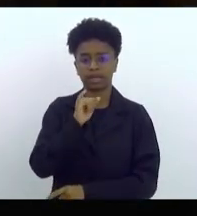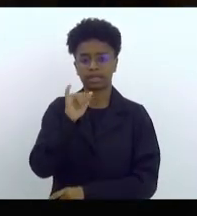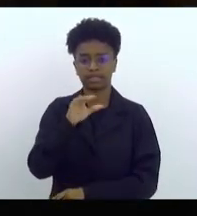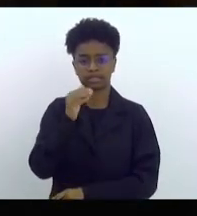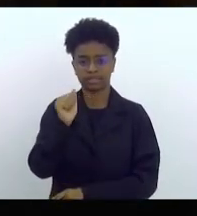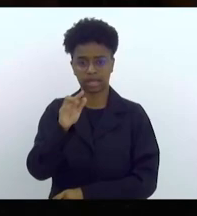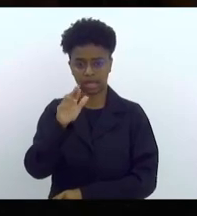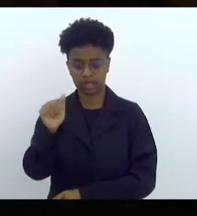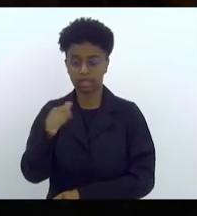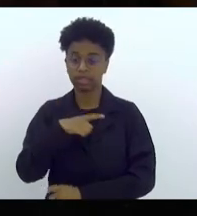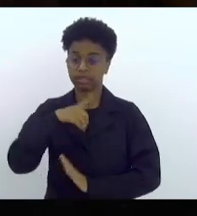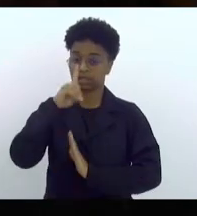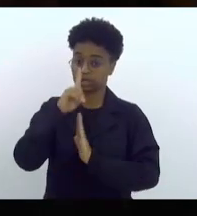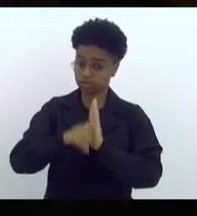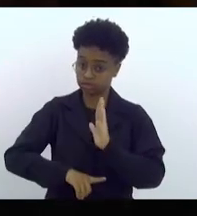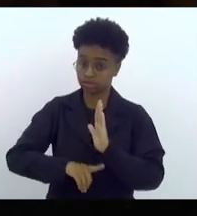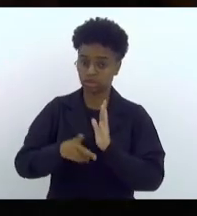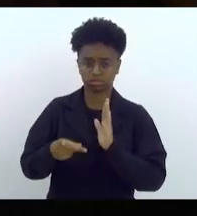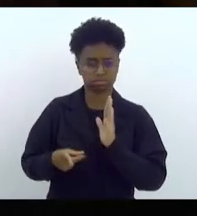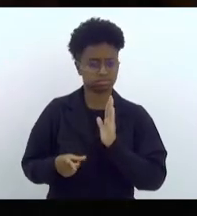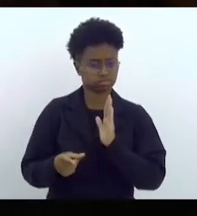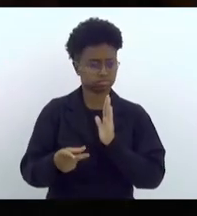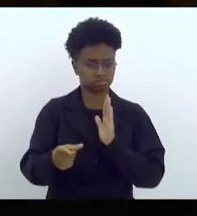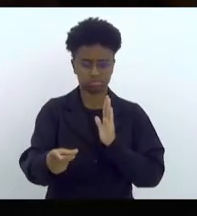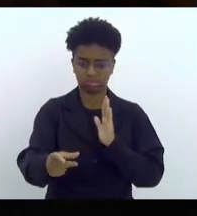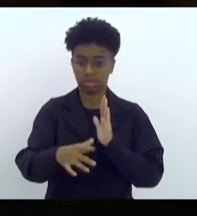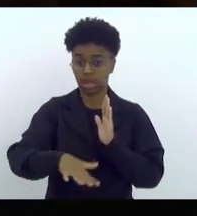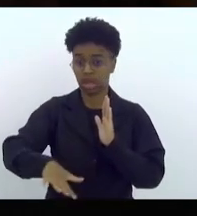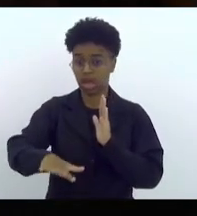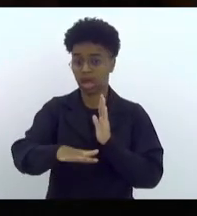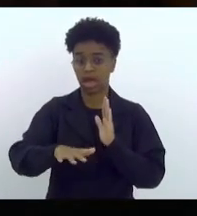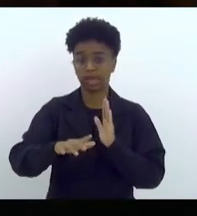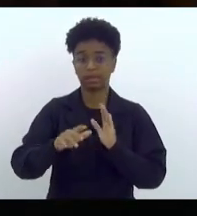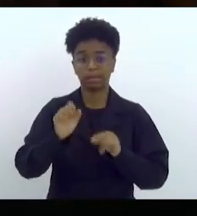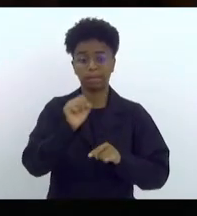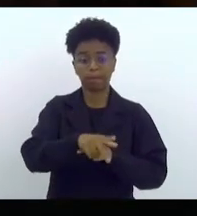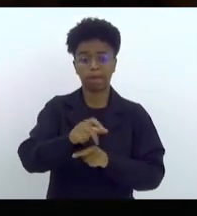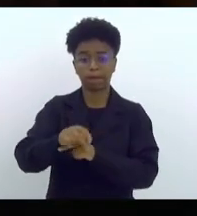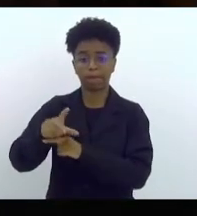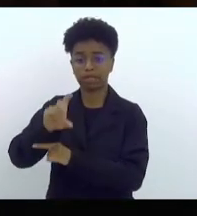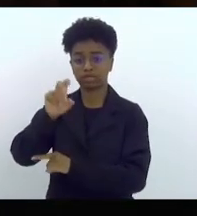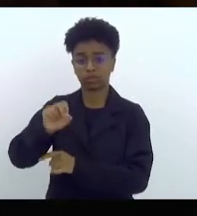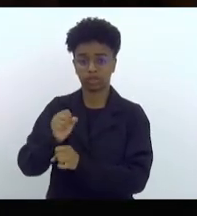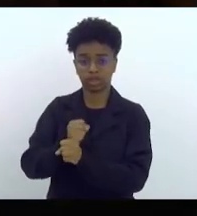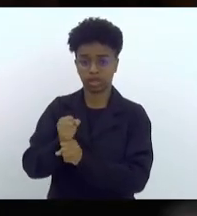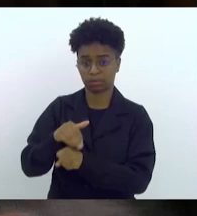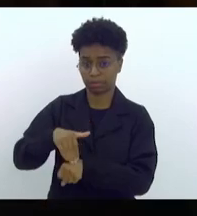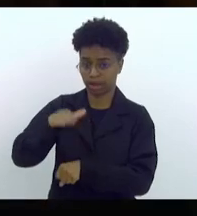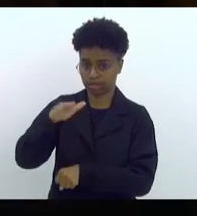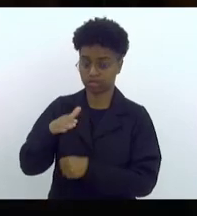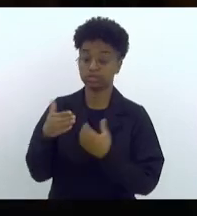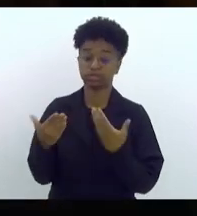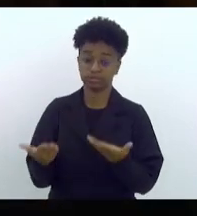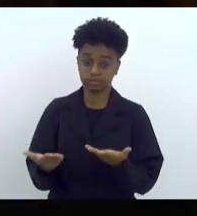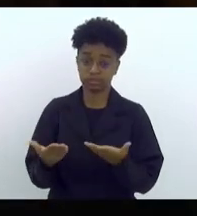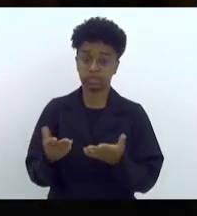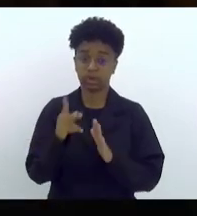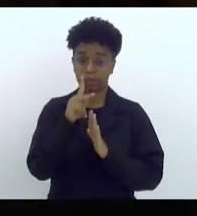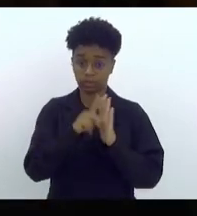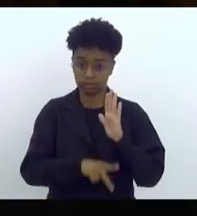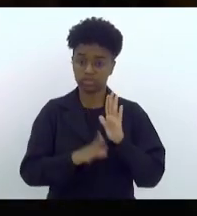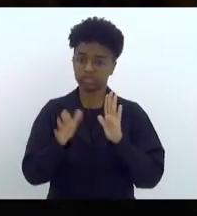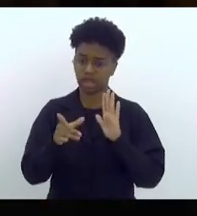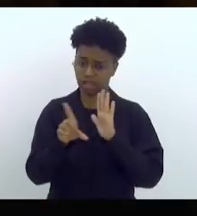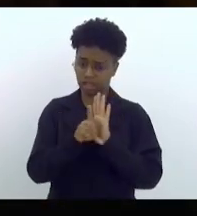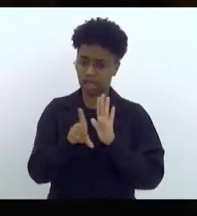eles tenham direito, para sempre, da terra que eles ocupam há mais de 50 anos. Esse projeto que virou lei,